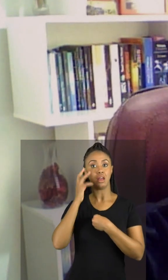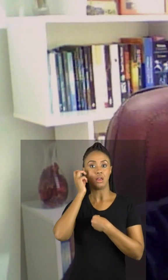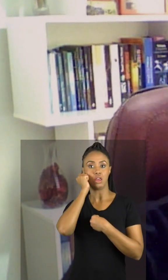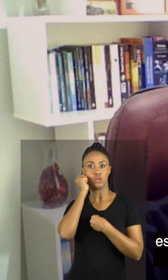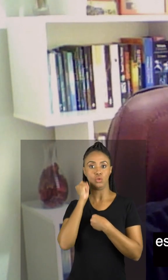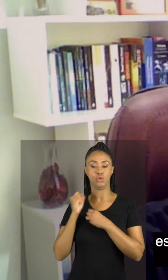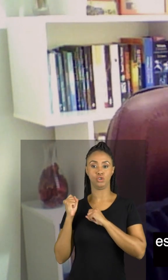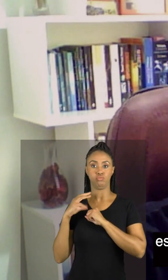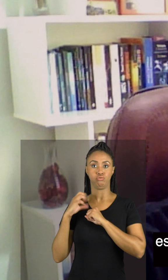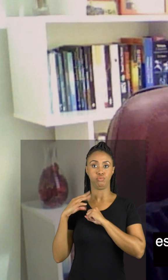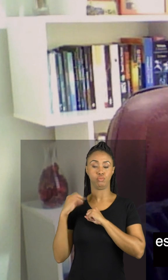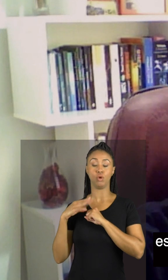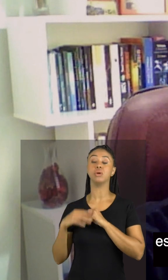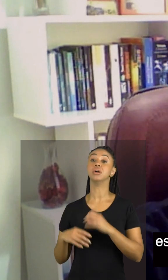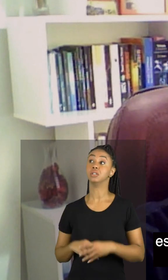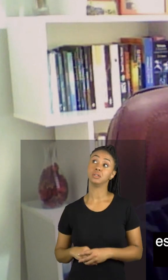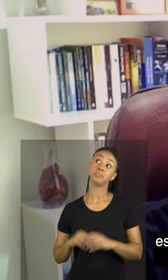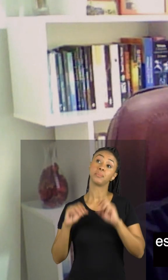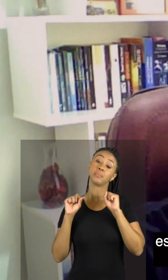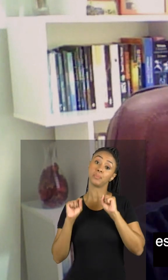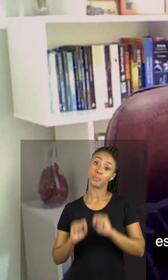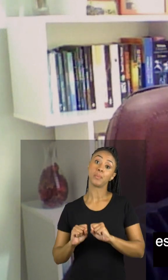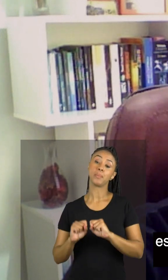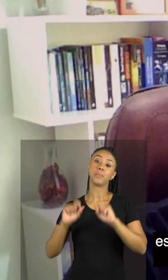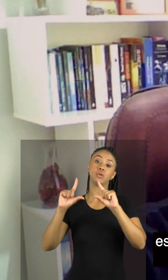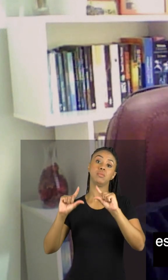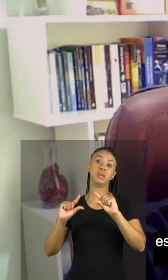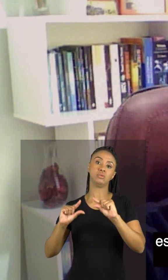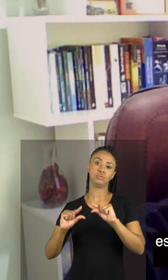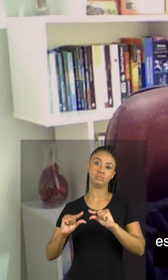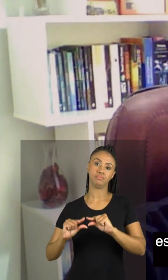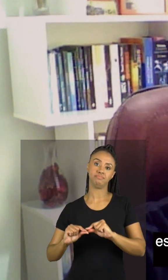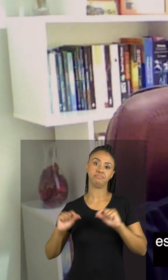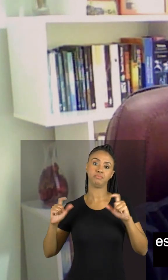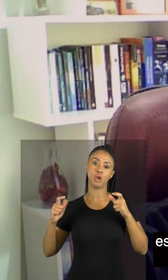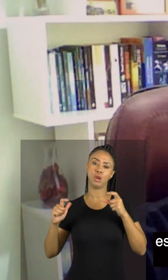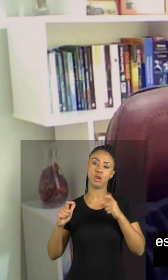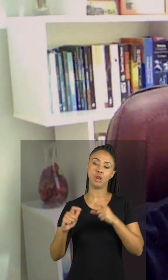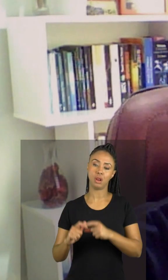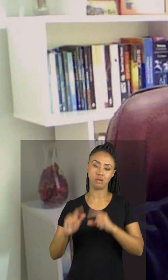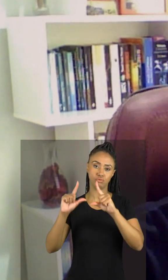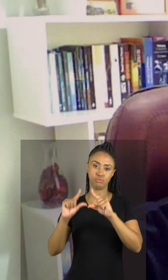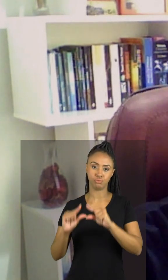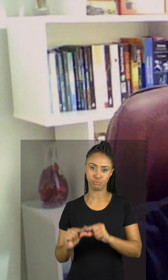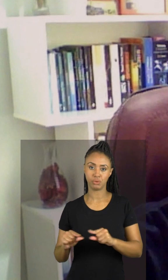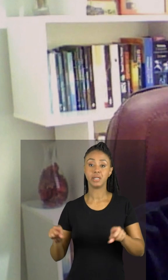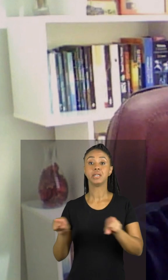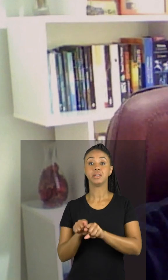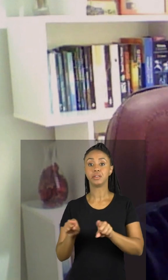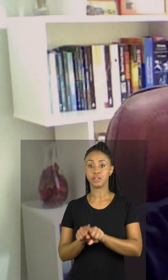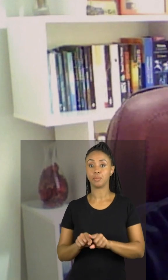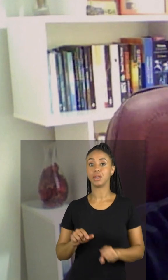da noite, esse hormônio tende a ser menos secretado no nosso cérebro, e a melatonina